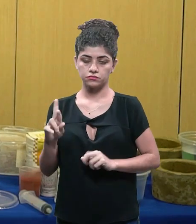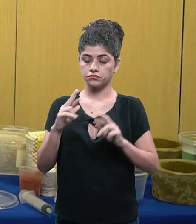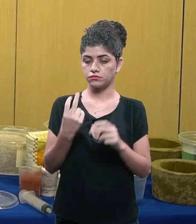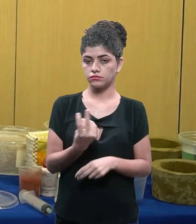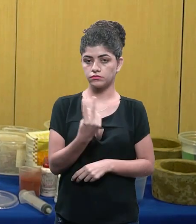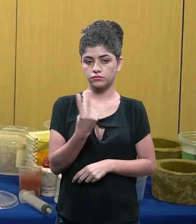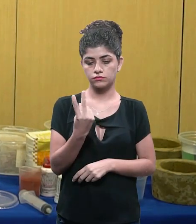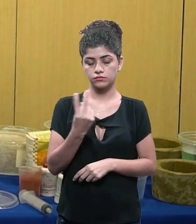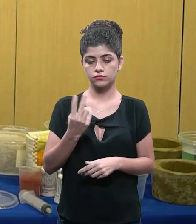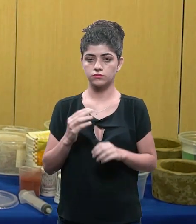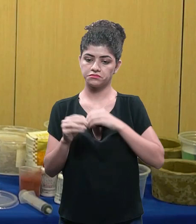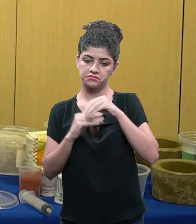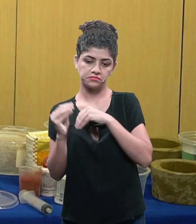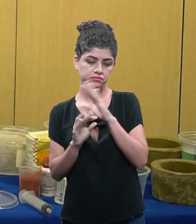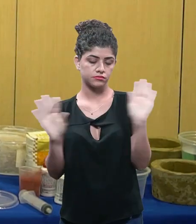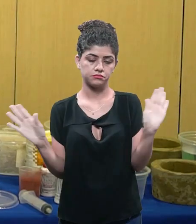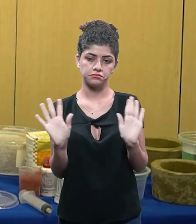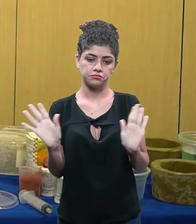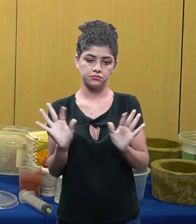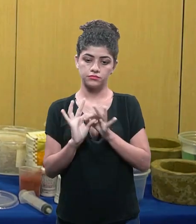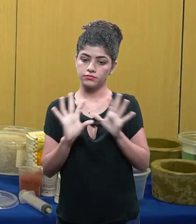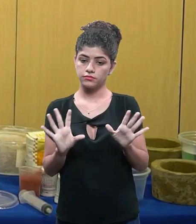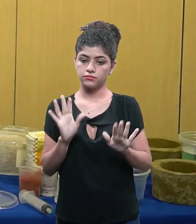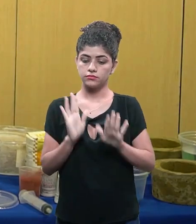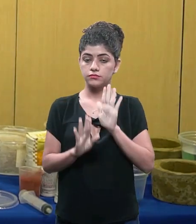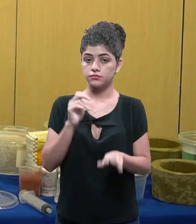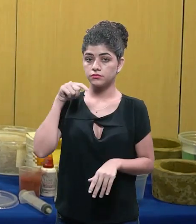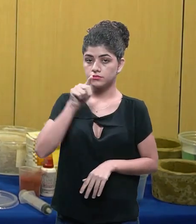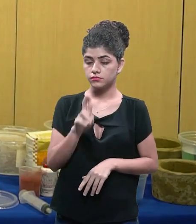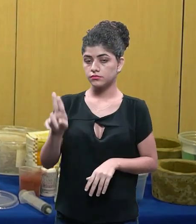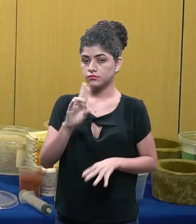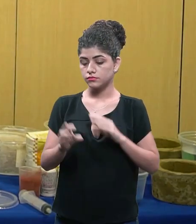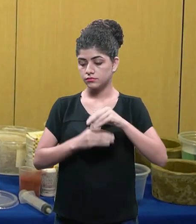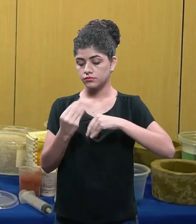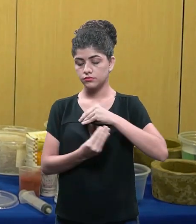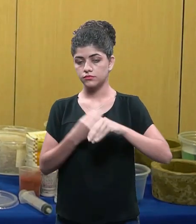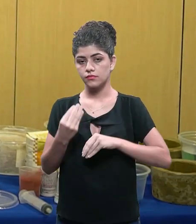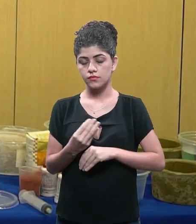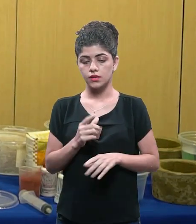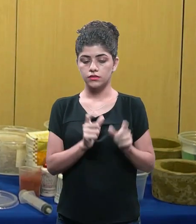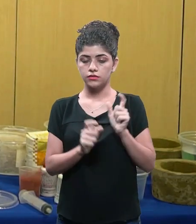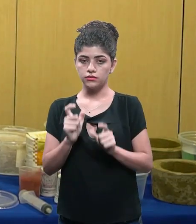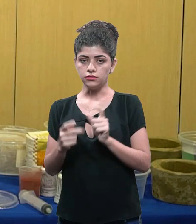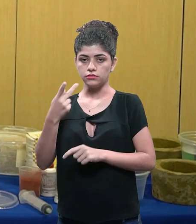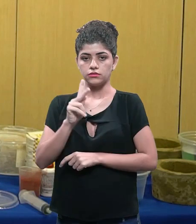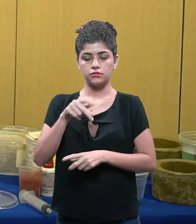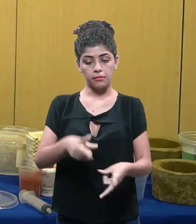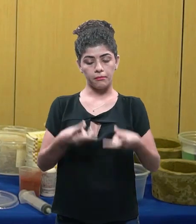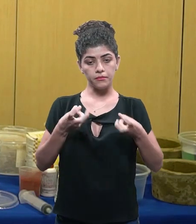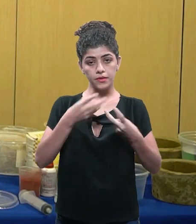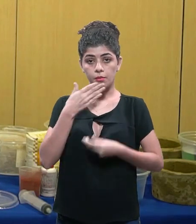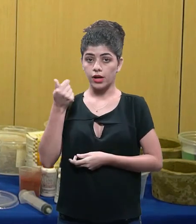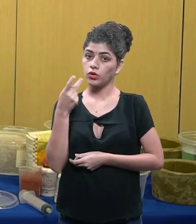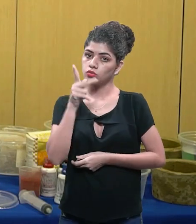eu posso fazer diferentes certo ou misturá-los ou fazer composto e aí isso depende do que tu vai misturar e tu vai ter cada